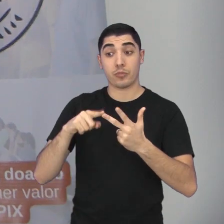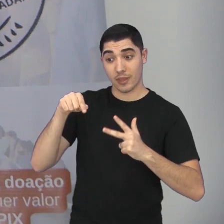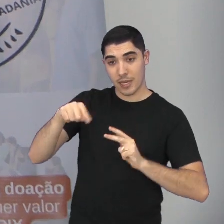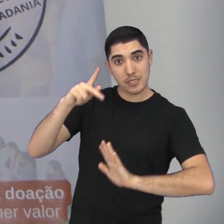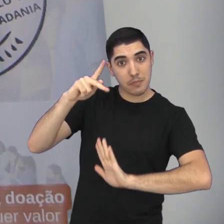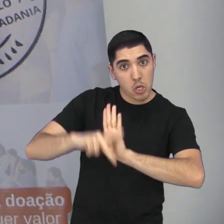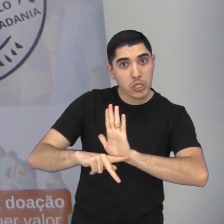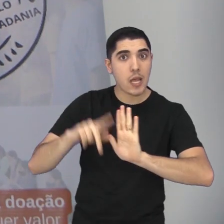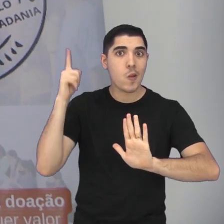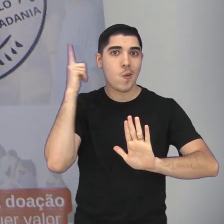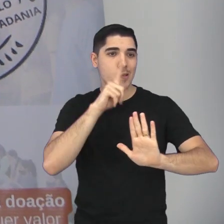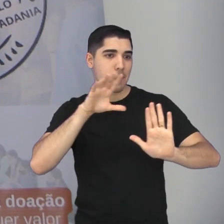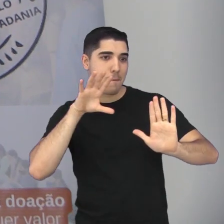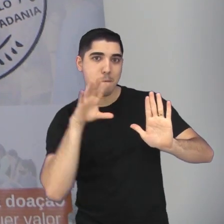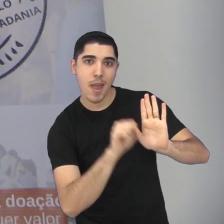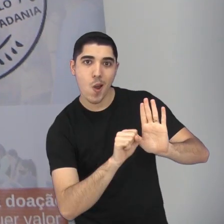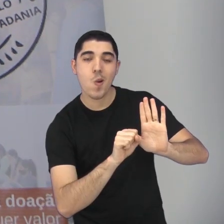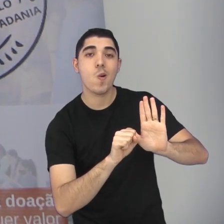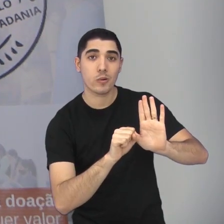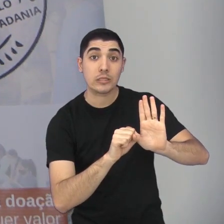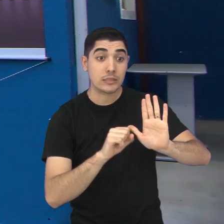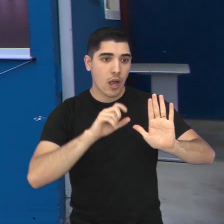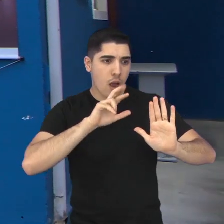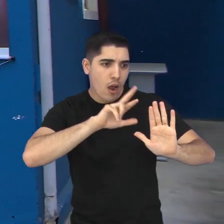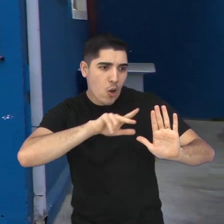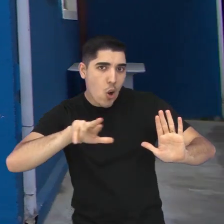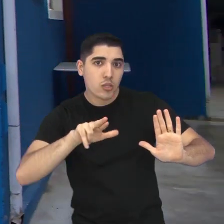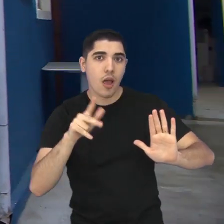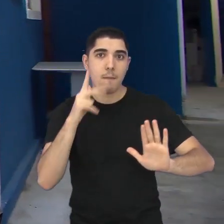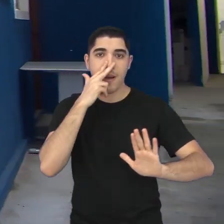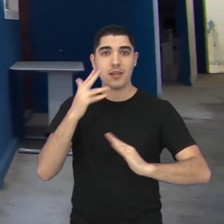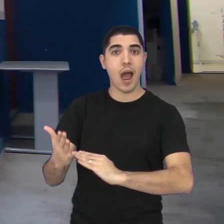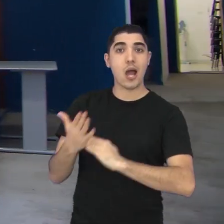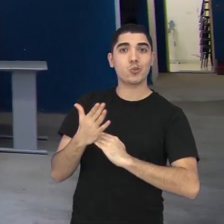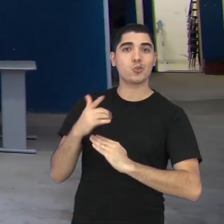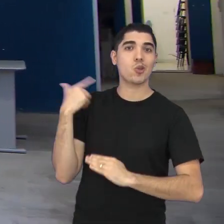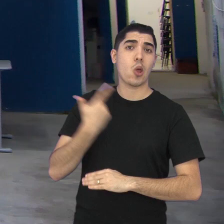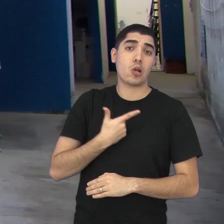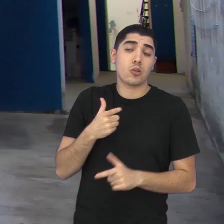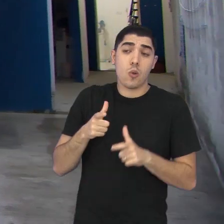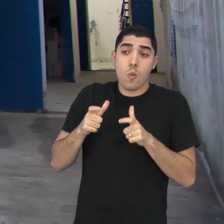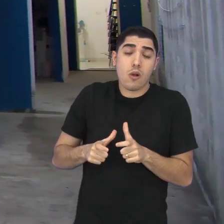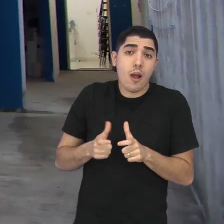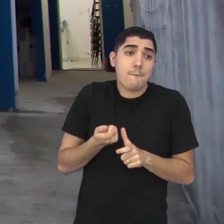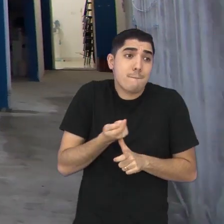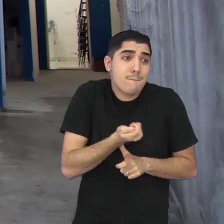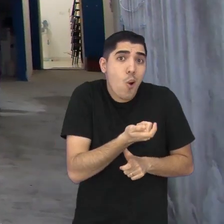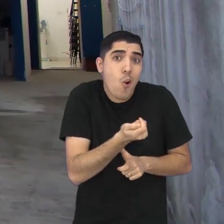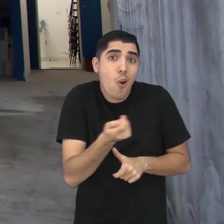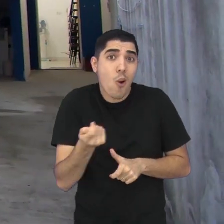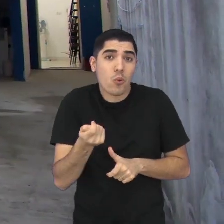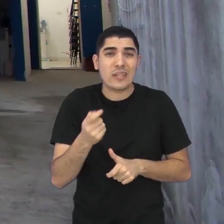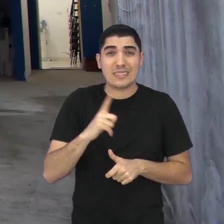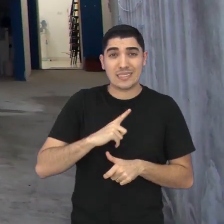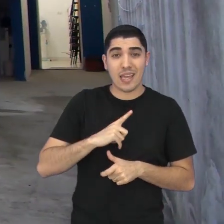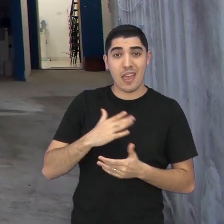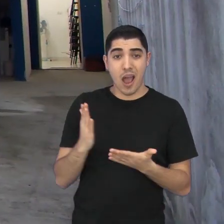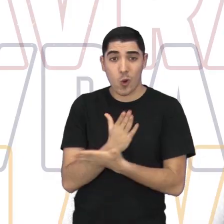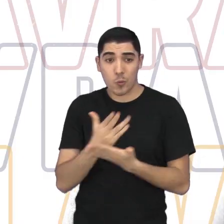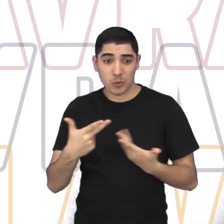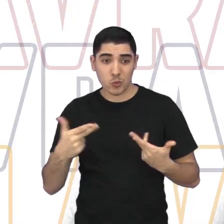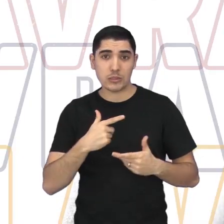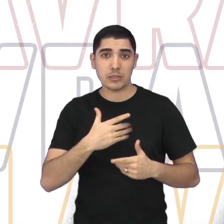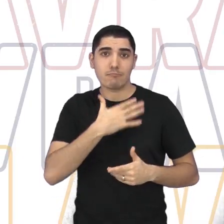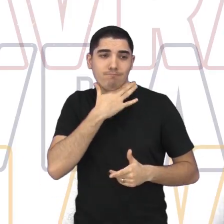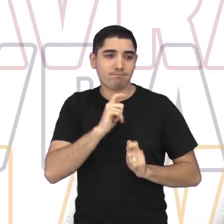Então, assim, coisas que nos ajudam a manter um pouco o espaço que a gente tem, né? Com algumas despesas que nós